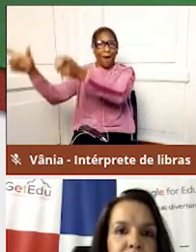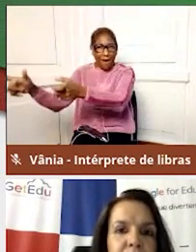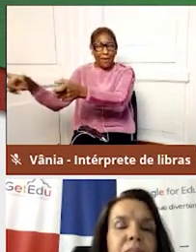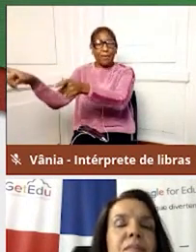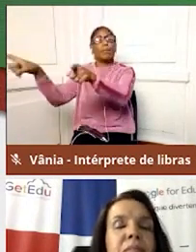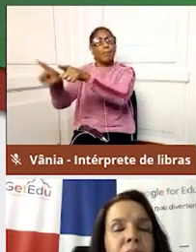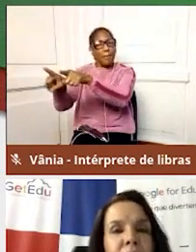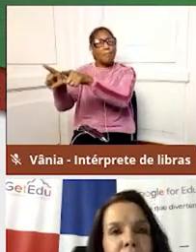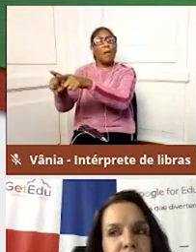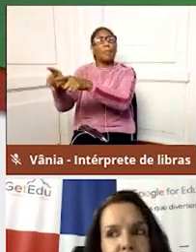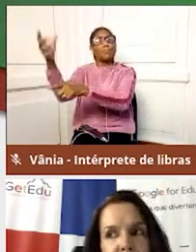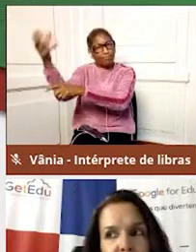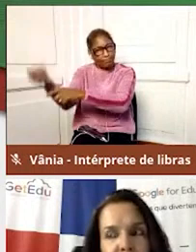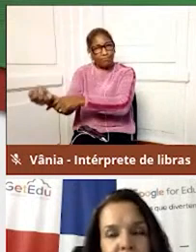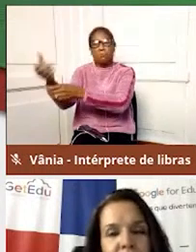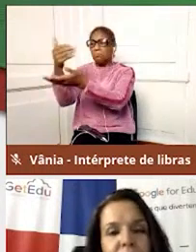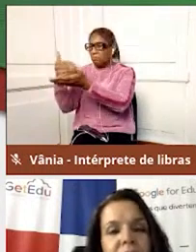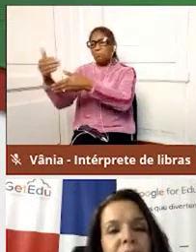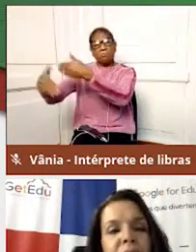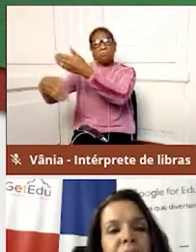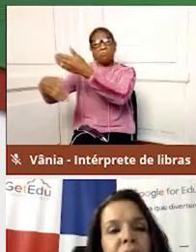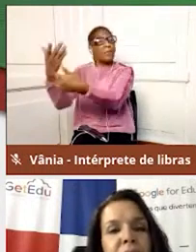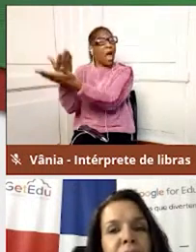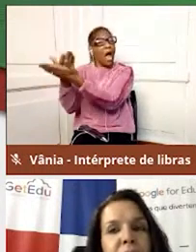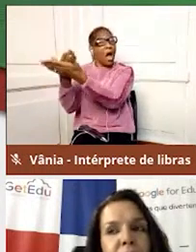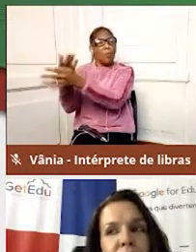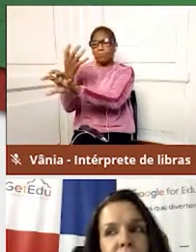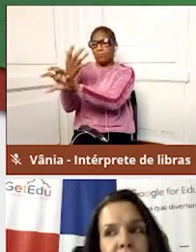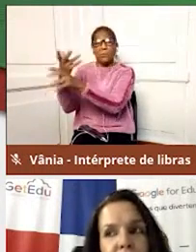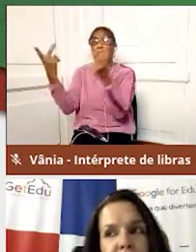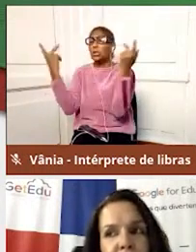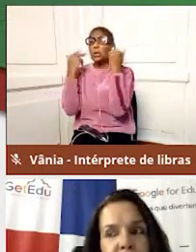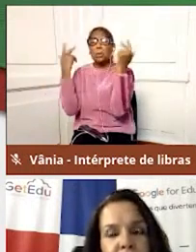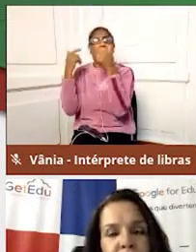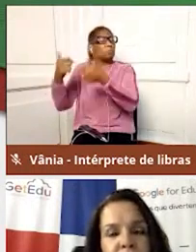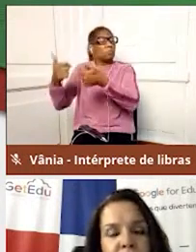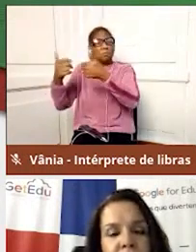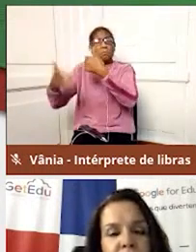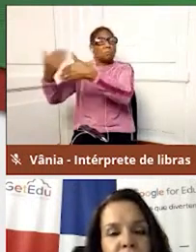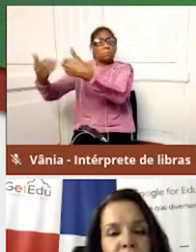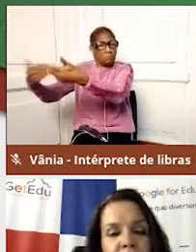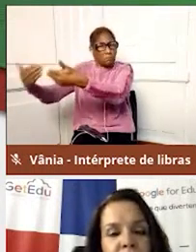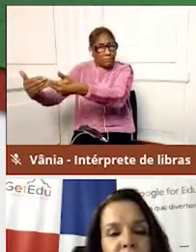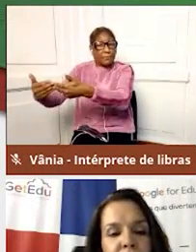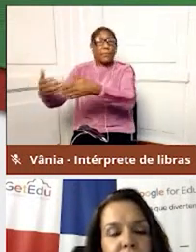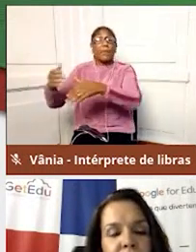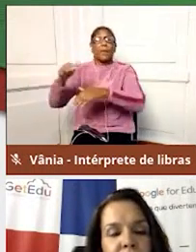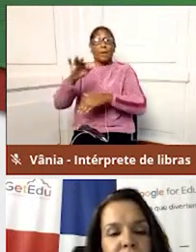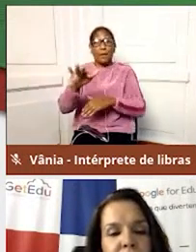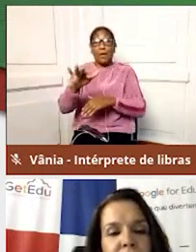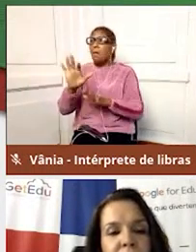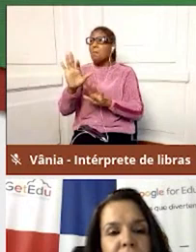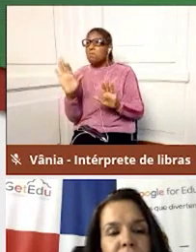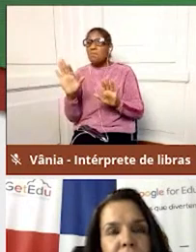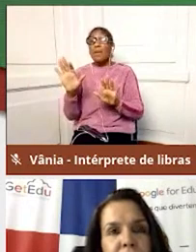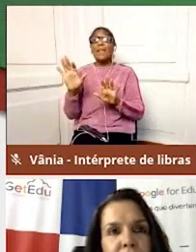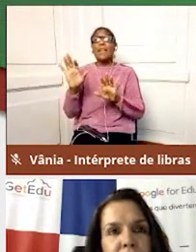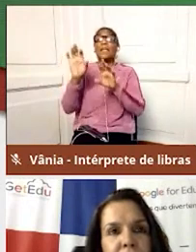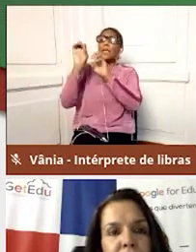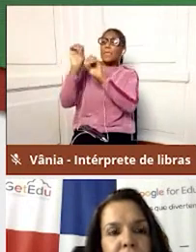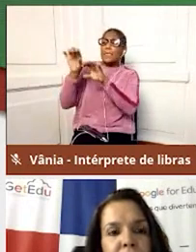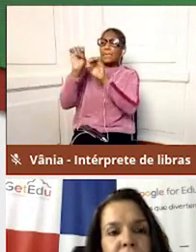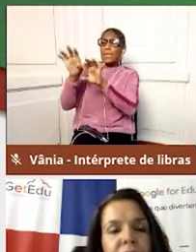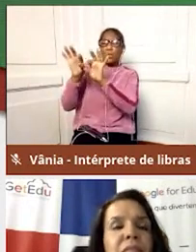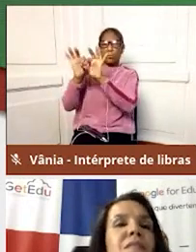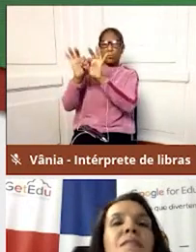plataforma, já estão fazendo as suas aulas remotas. E vale salientar que, por enquanto, a gente não está falando de educação à distância.